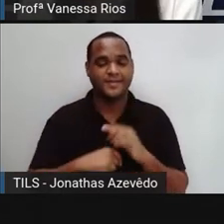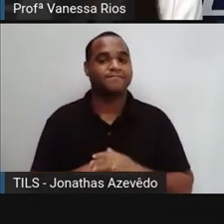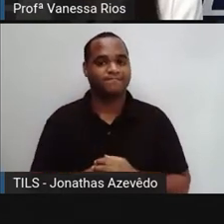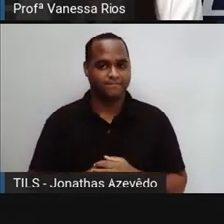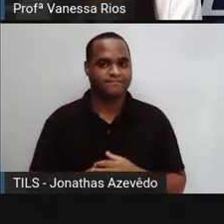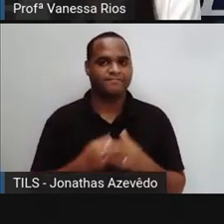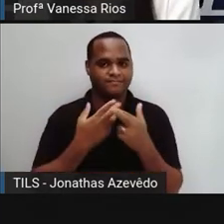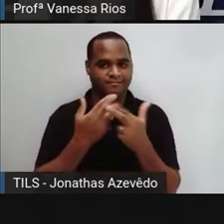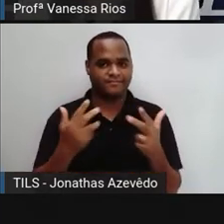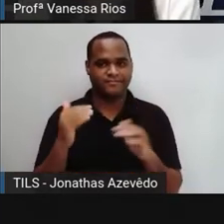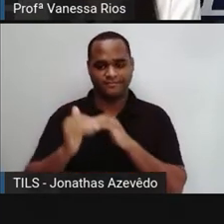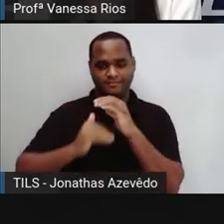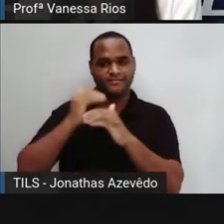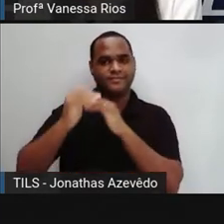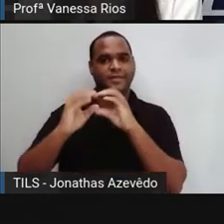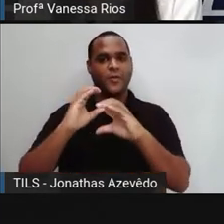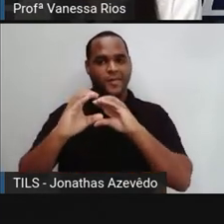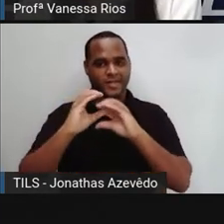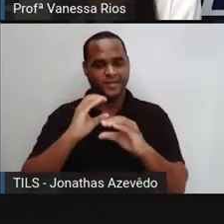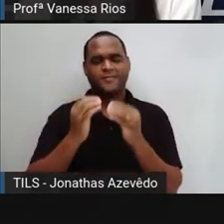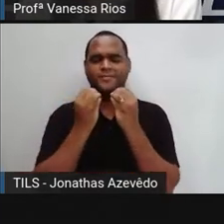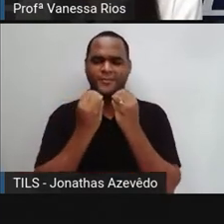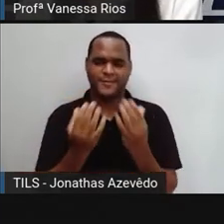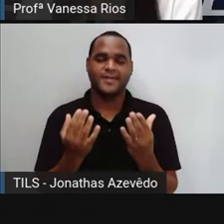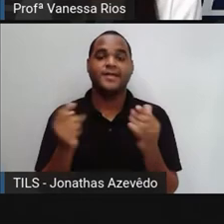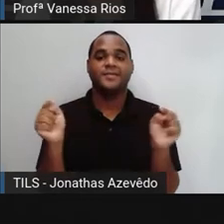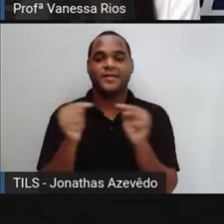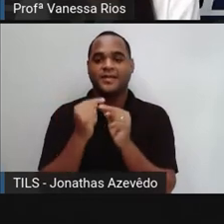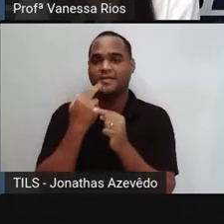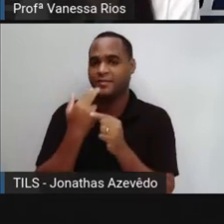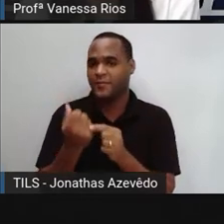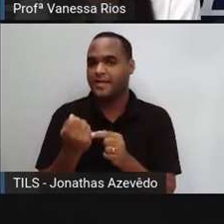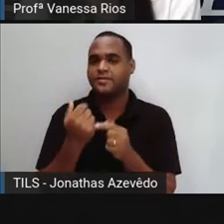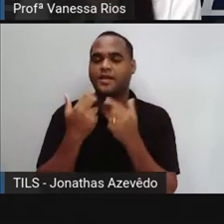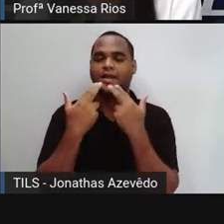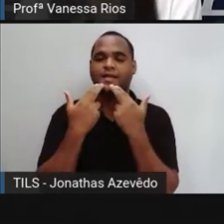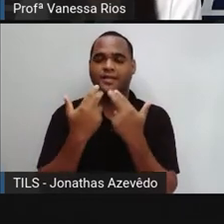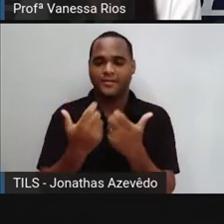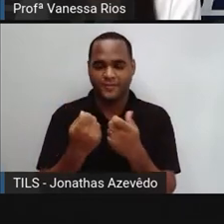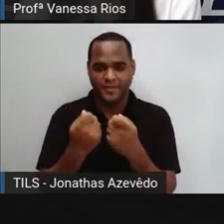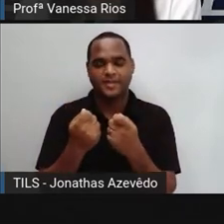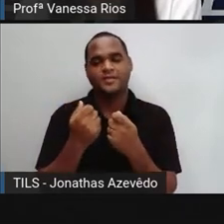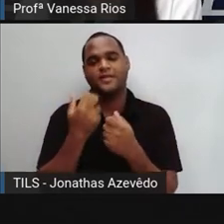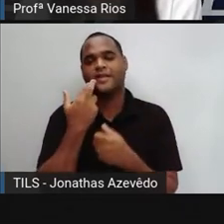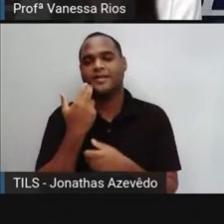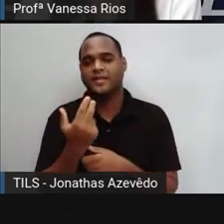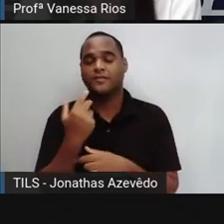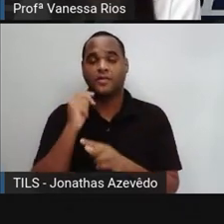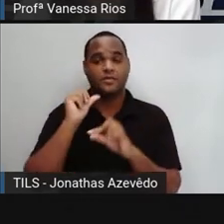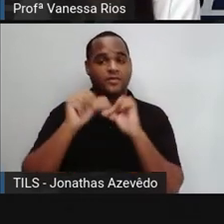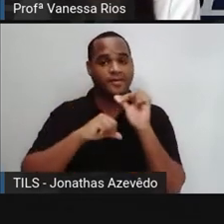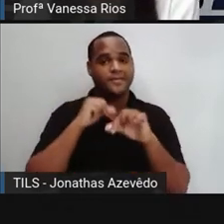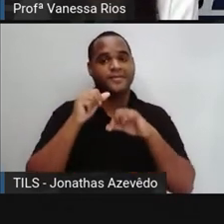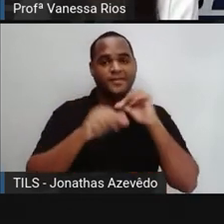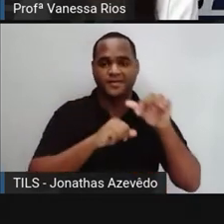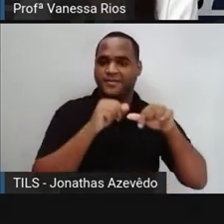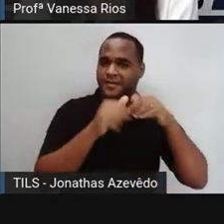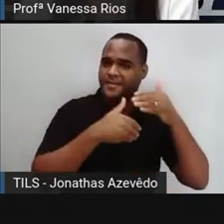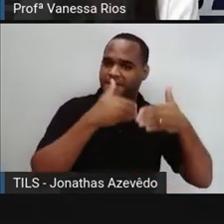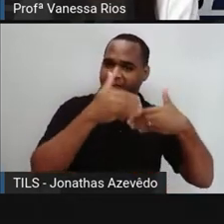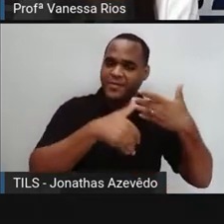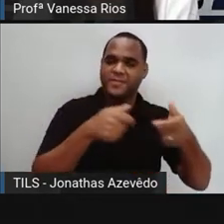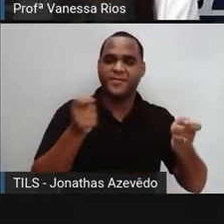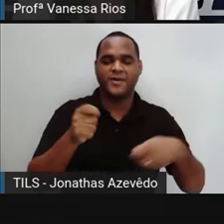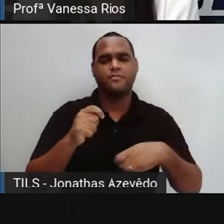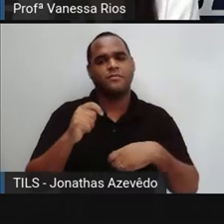Então, no processo de comunicação, a linguagem, a língua, ela vai se alterando no decorrer do